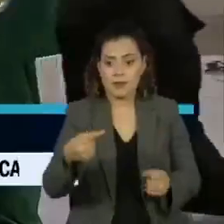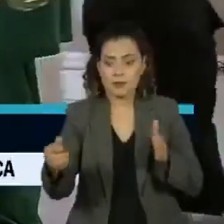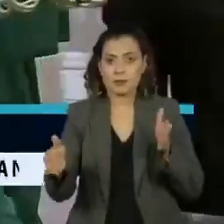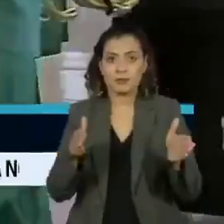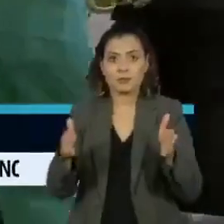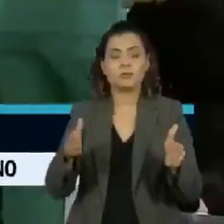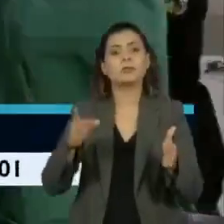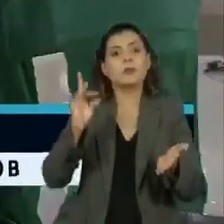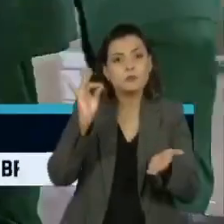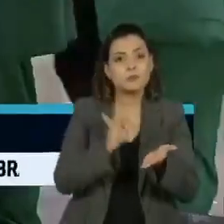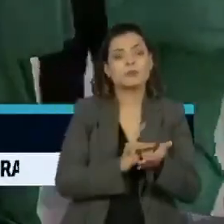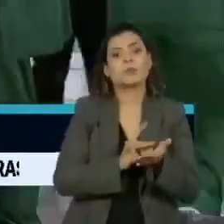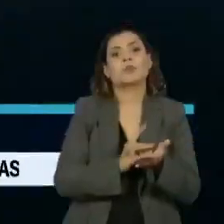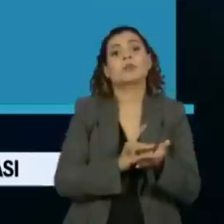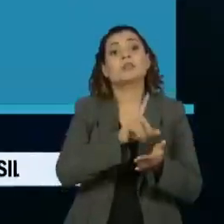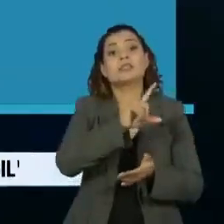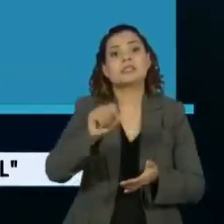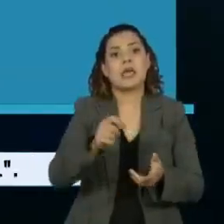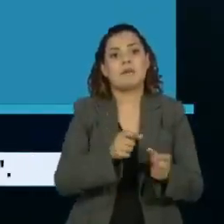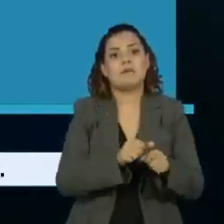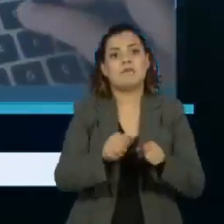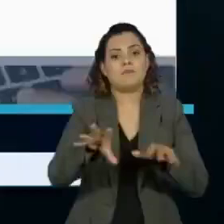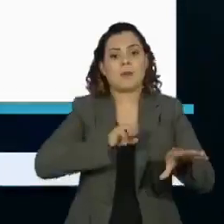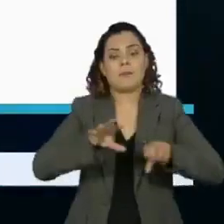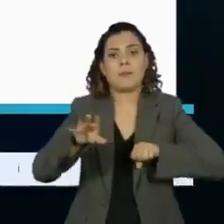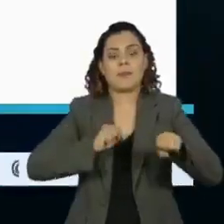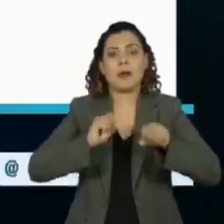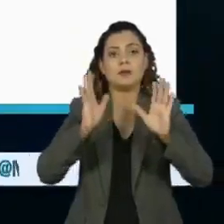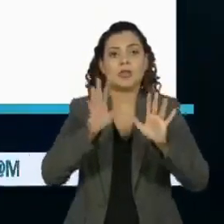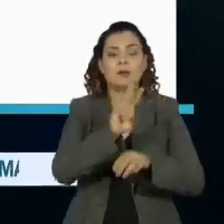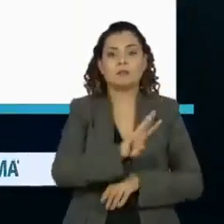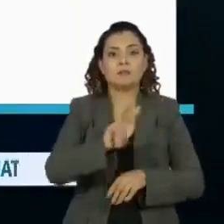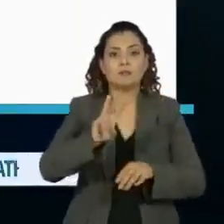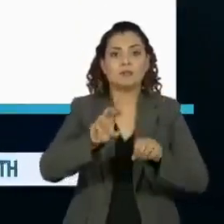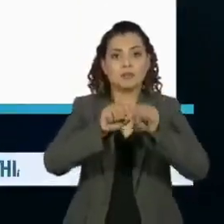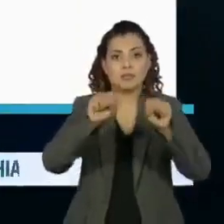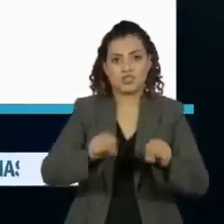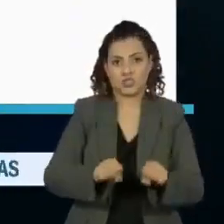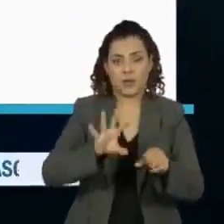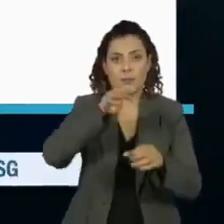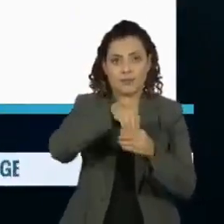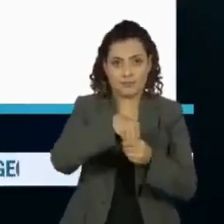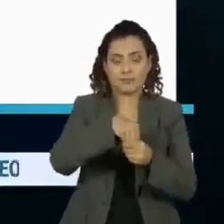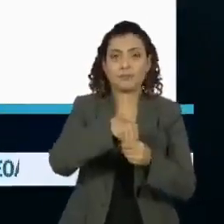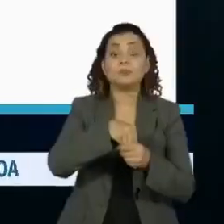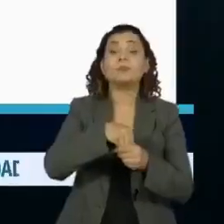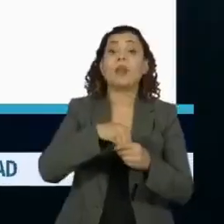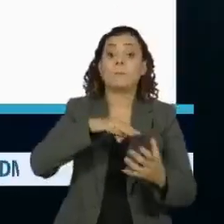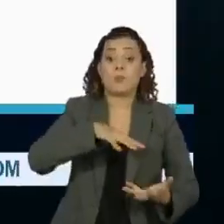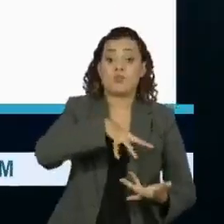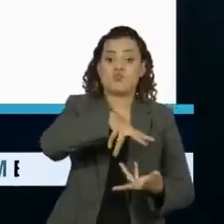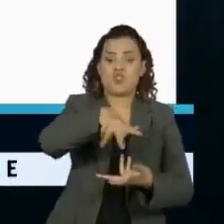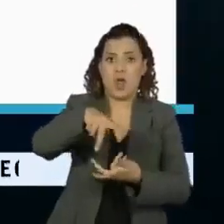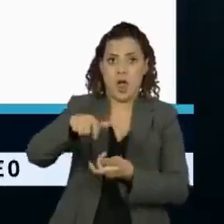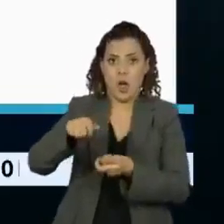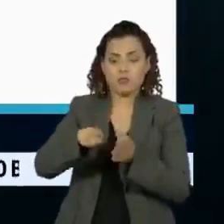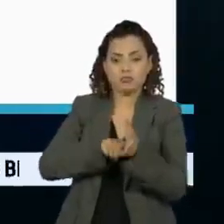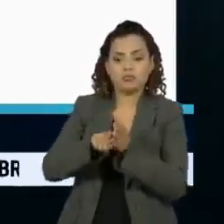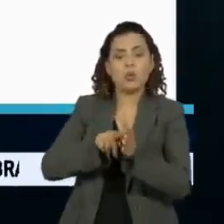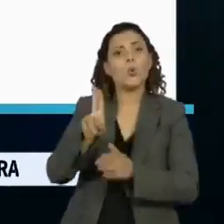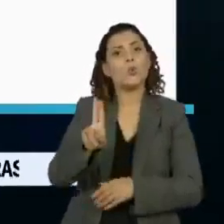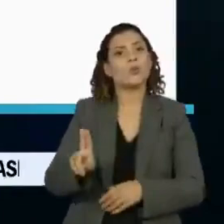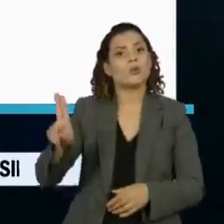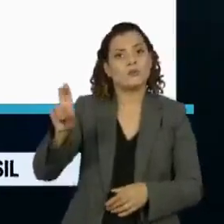confirmação do centésimo caso, obtidos na plataforma Awarding Data, que é mantida por pesquisadores da